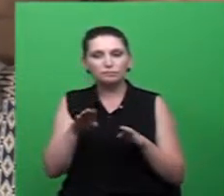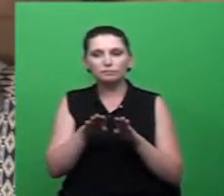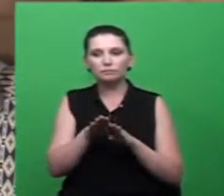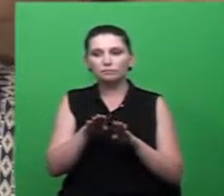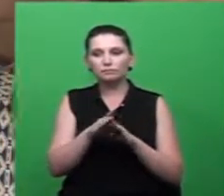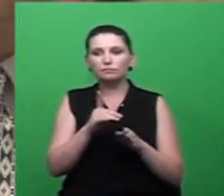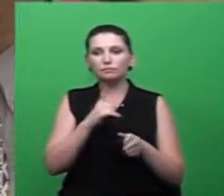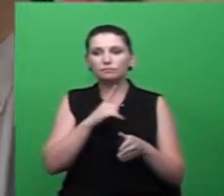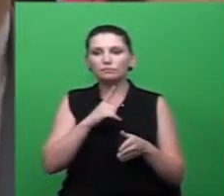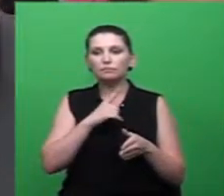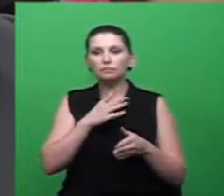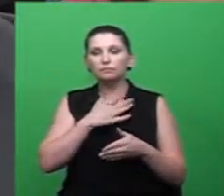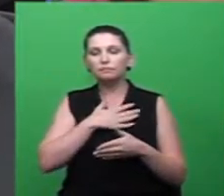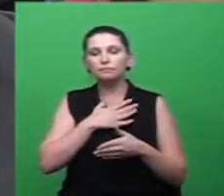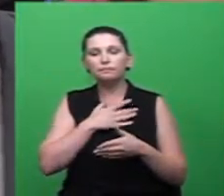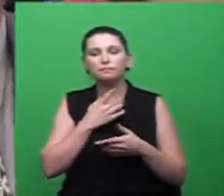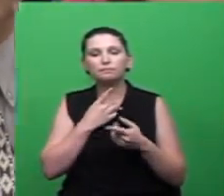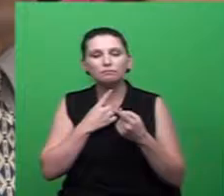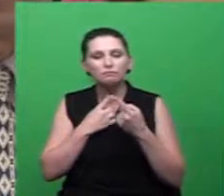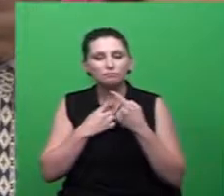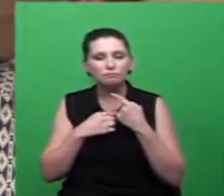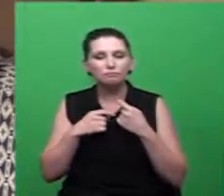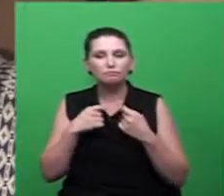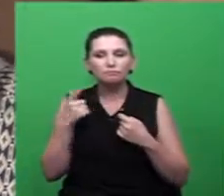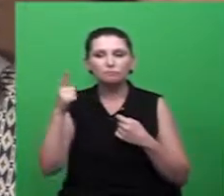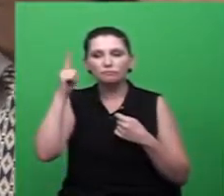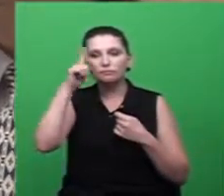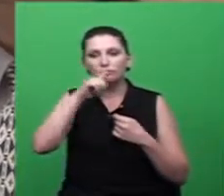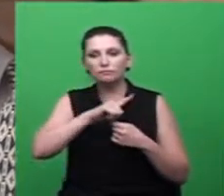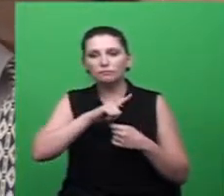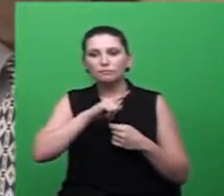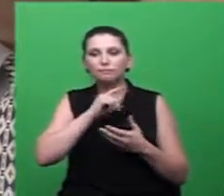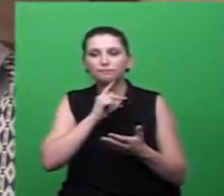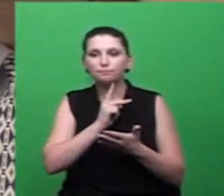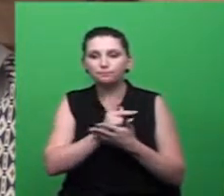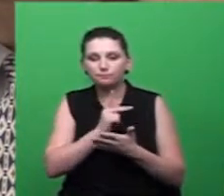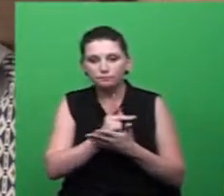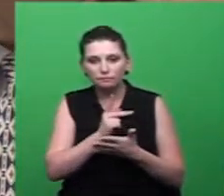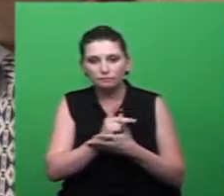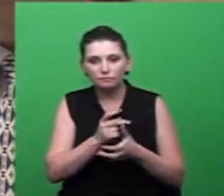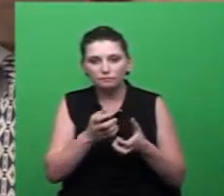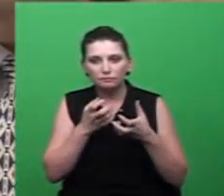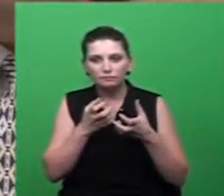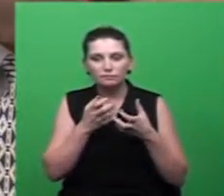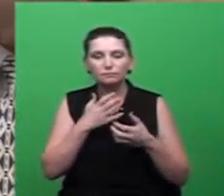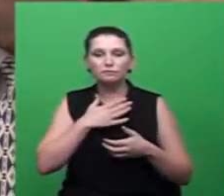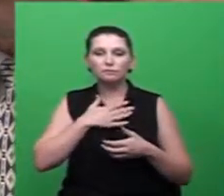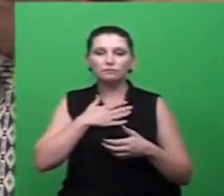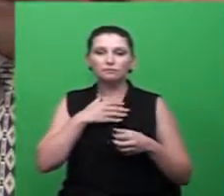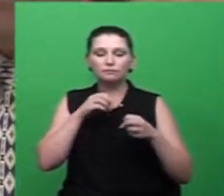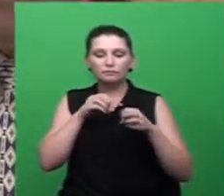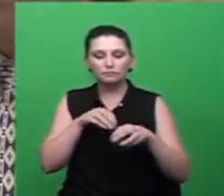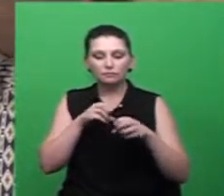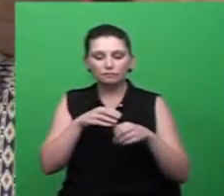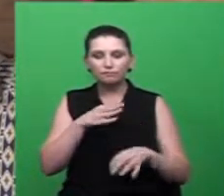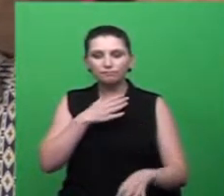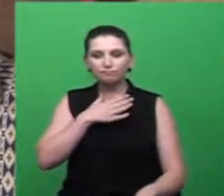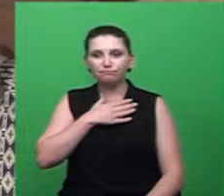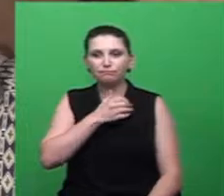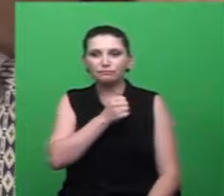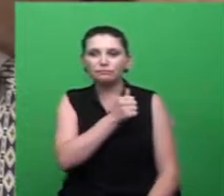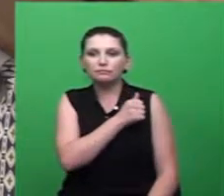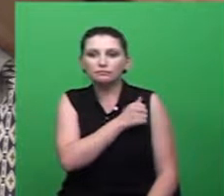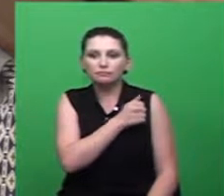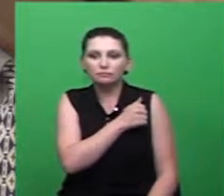maior desejo é que eu consiga tudo o que eu busco para mim, passar para os meus alunos, e o que eu